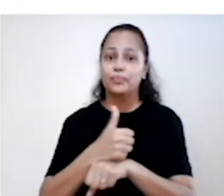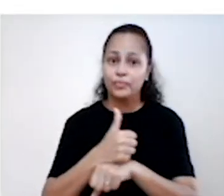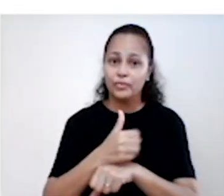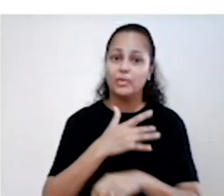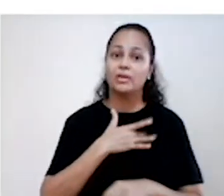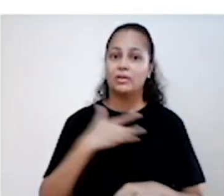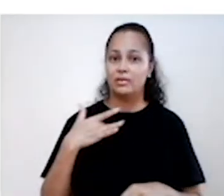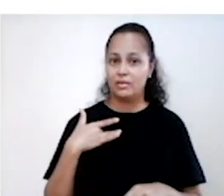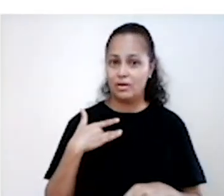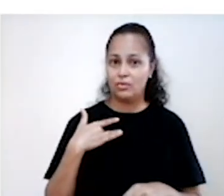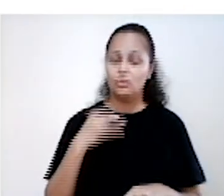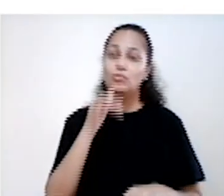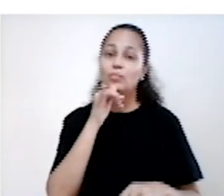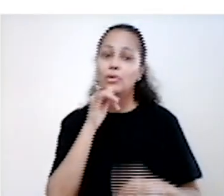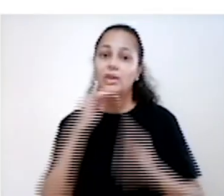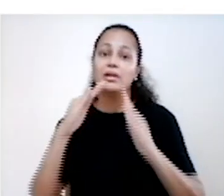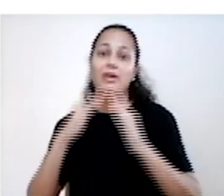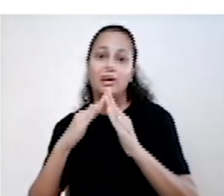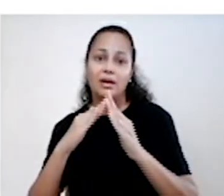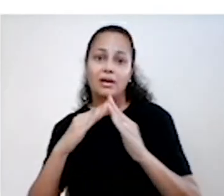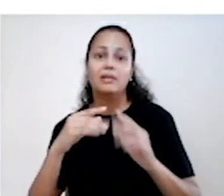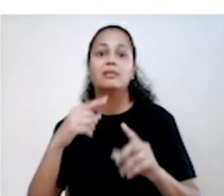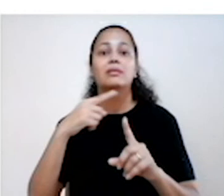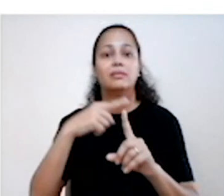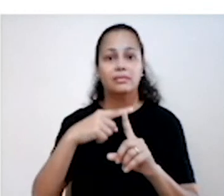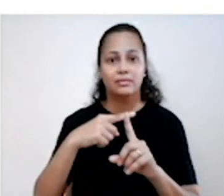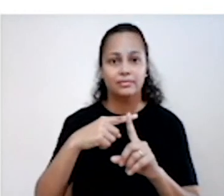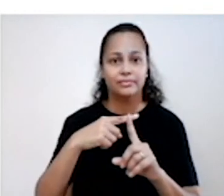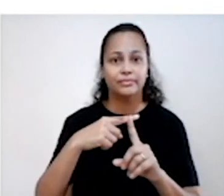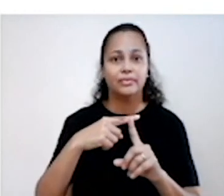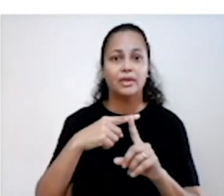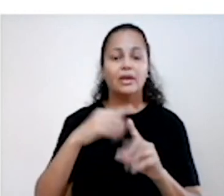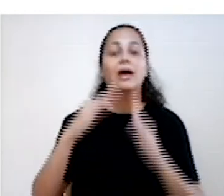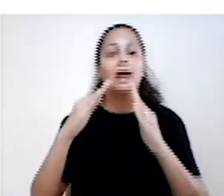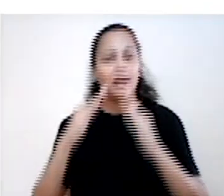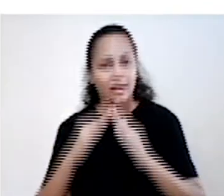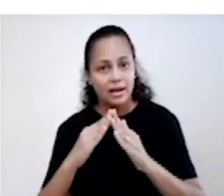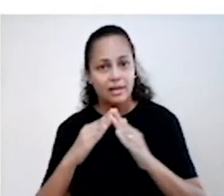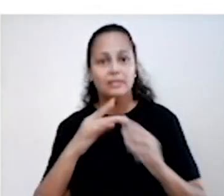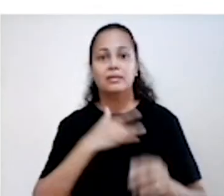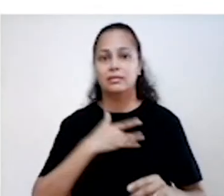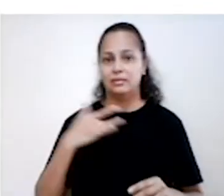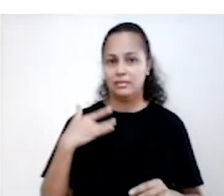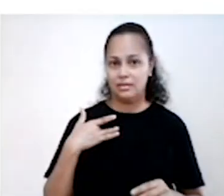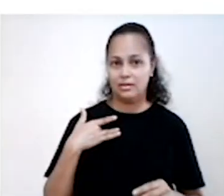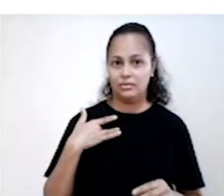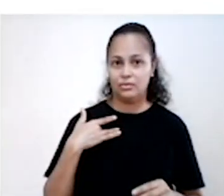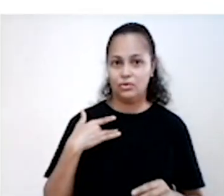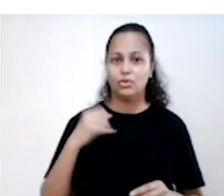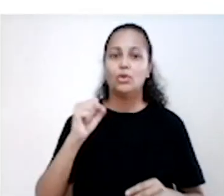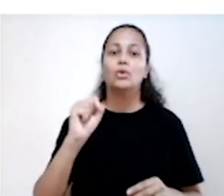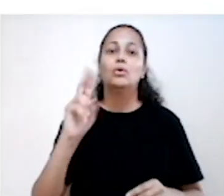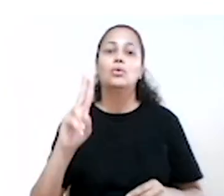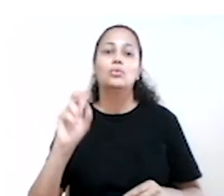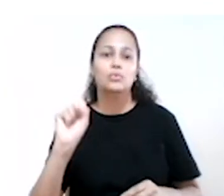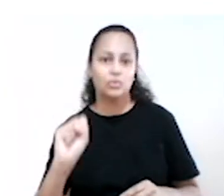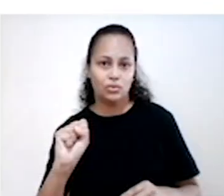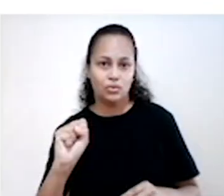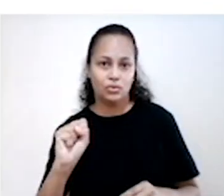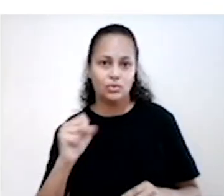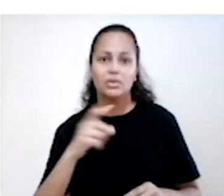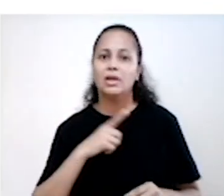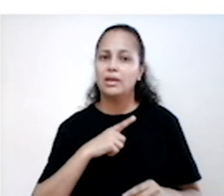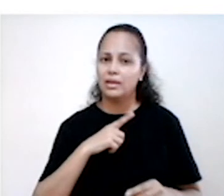Básica de Saúde, UBS Conhecida também como Postinho É a parte de entrada para o SUS No SUS, também temos o